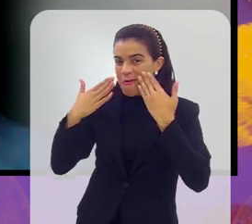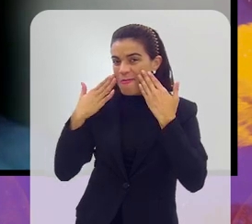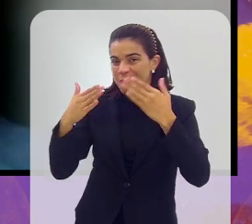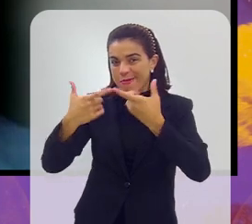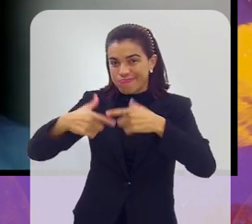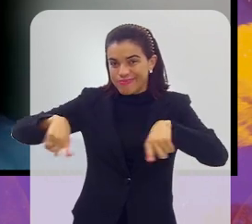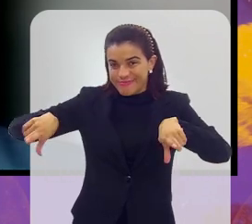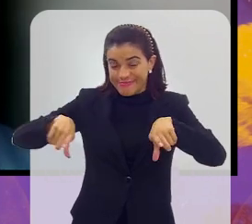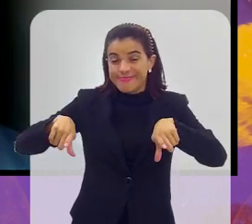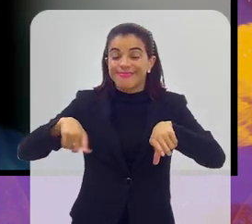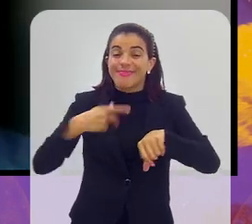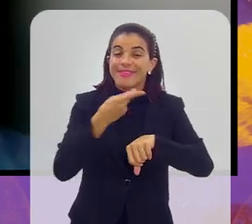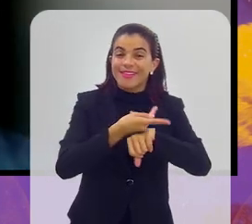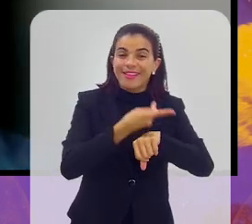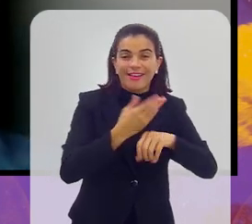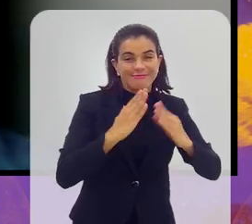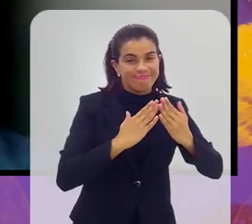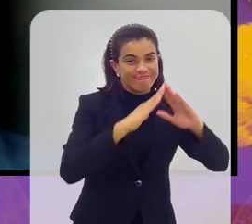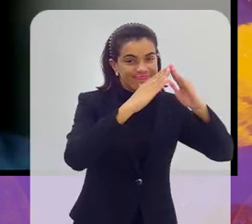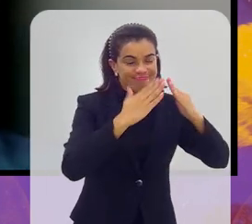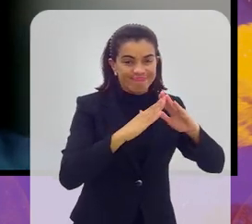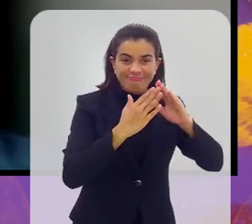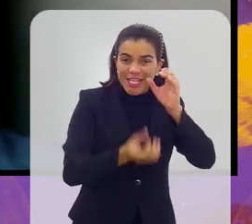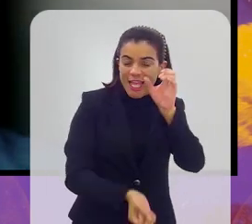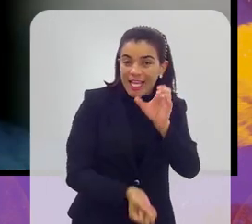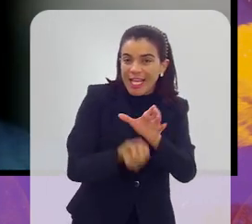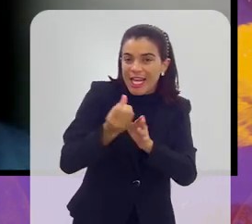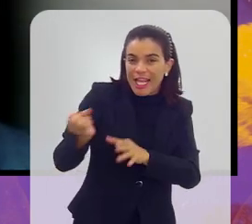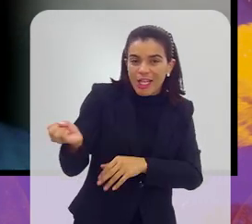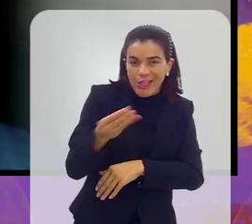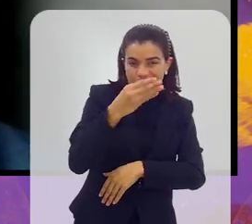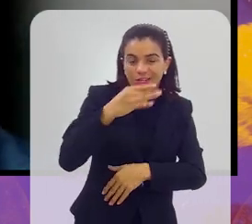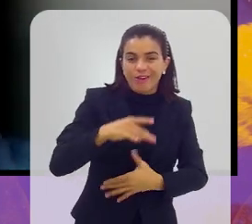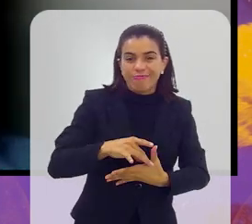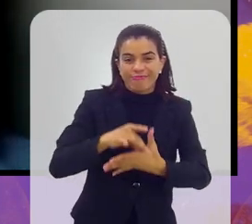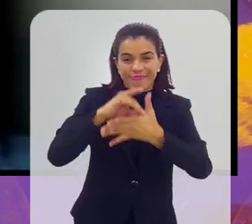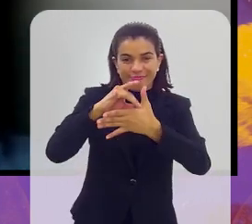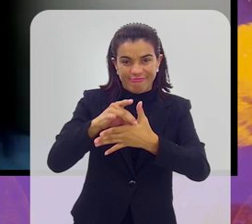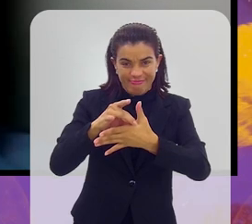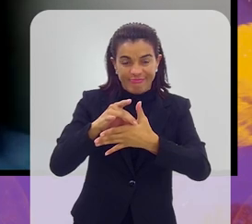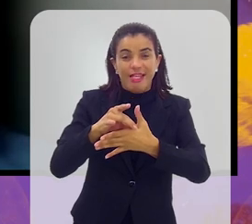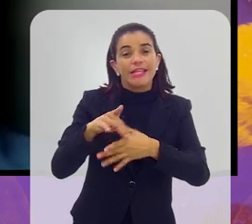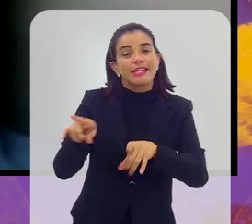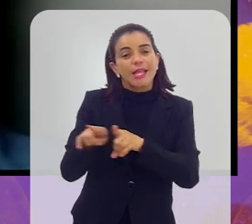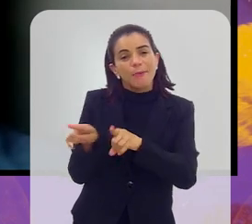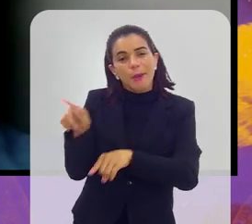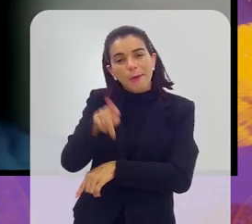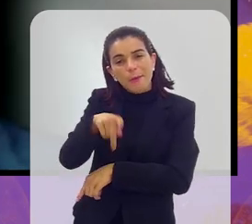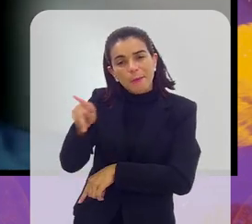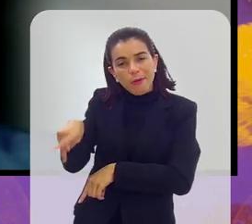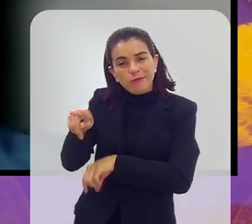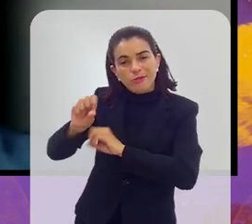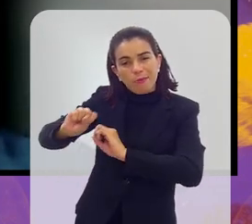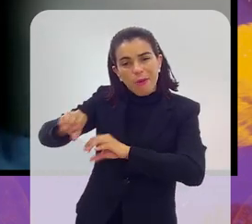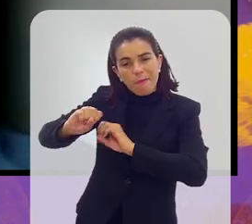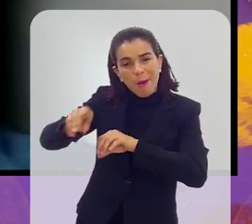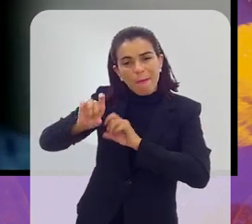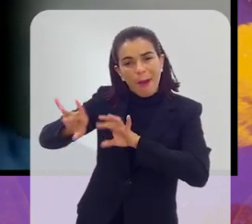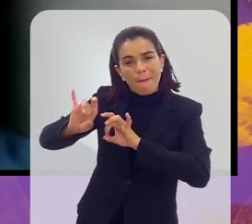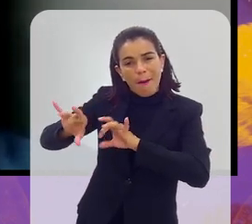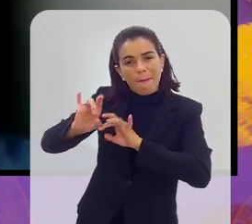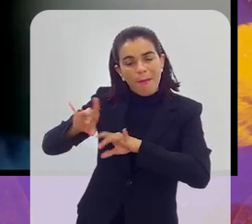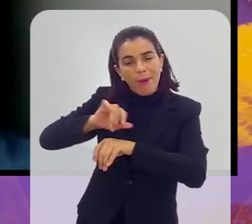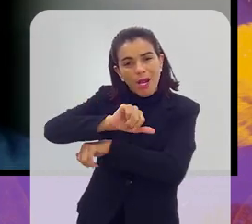Hoje a Taça das Favelas, ela forma lideranças, isso é um ponto importante, porque esses treinadores que jogam a Taça das Favelas, eles se tornam